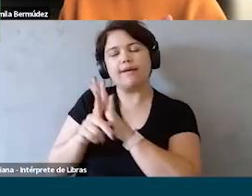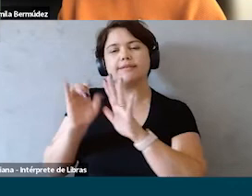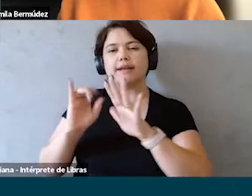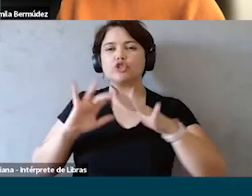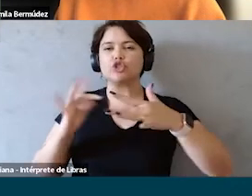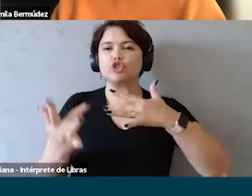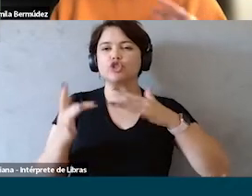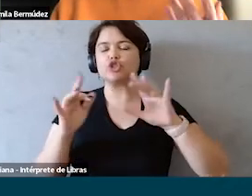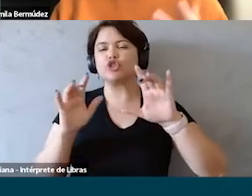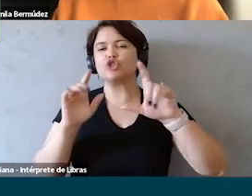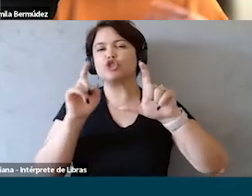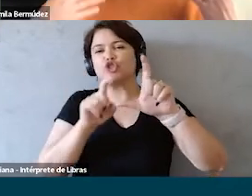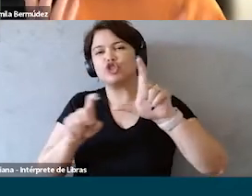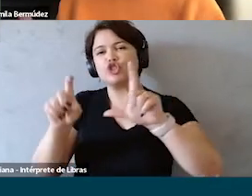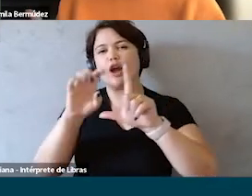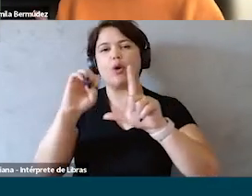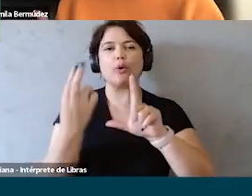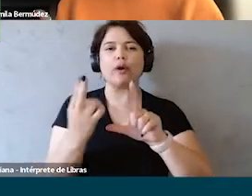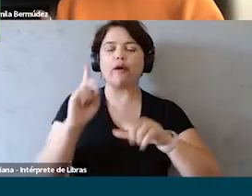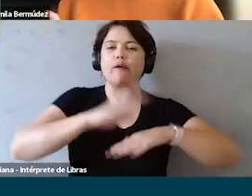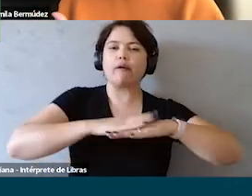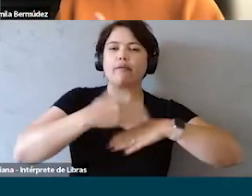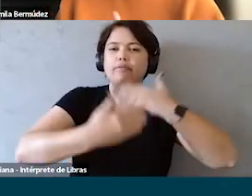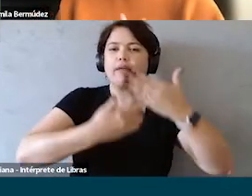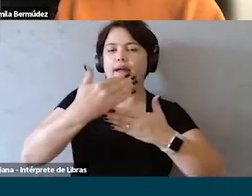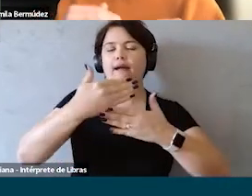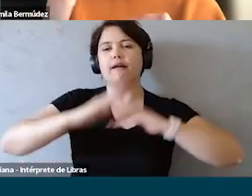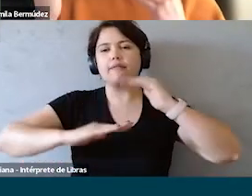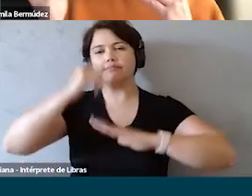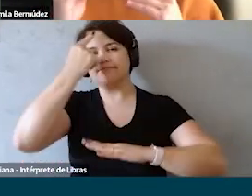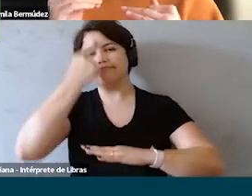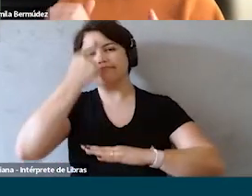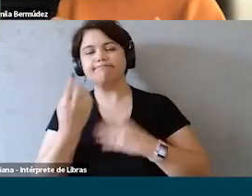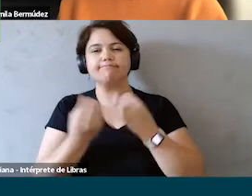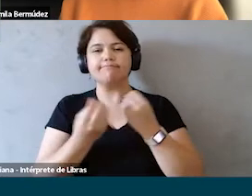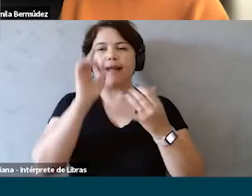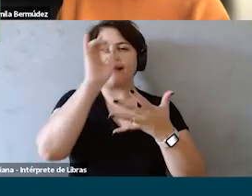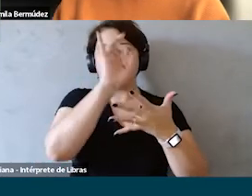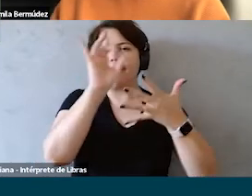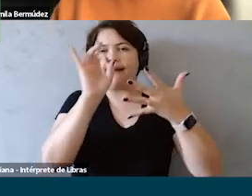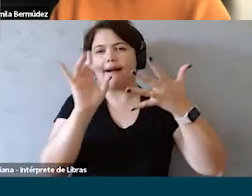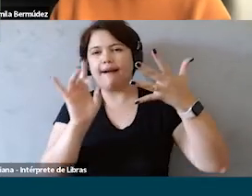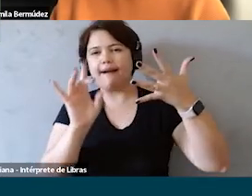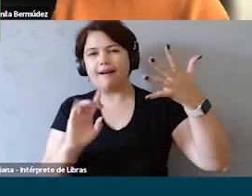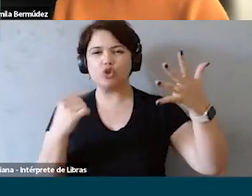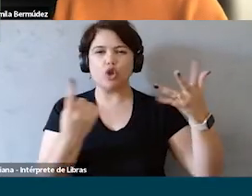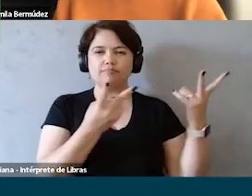digitais ou não, e também como que ela faz esse desenvolvimento profissional. E para cada um desses aspectos que a gente observou, a gente